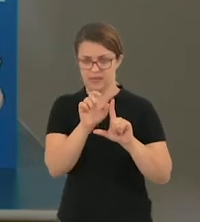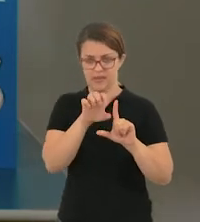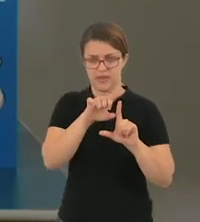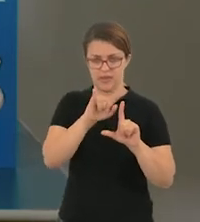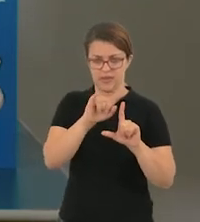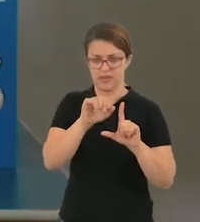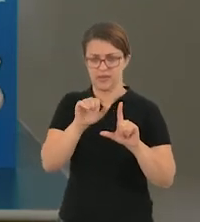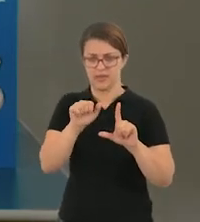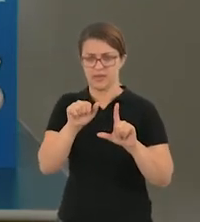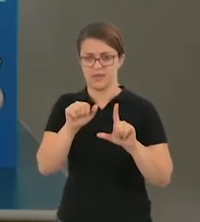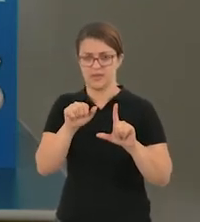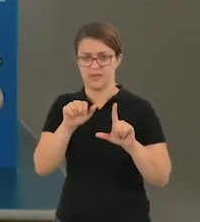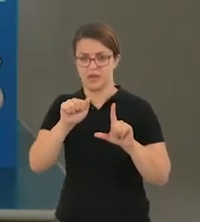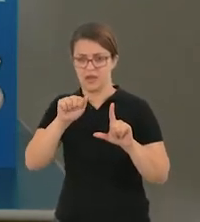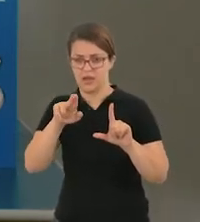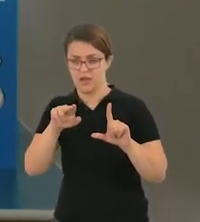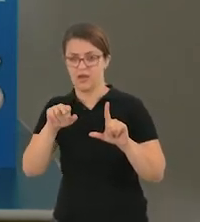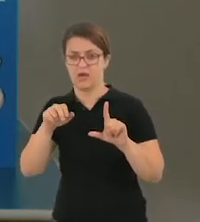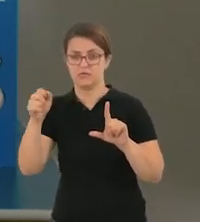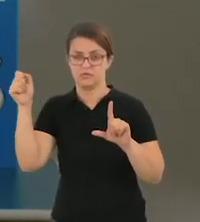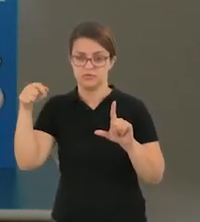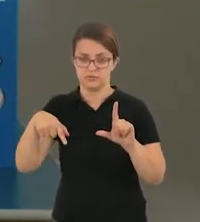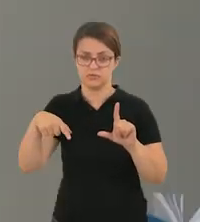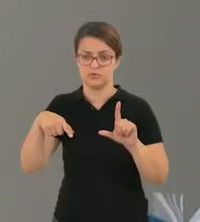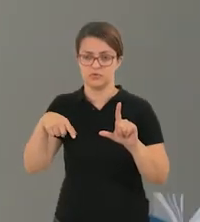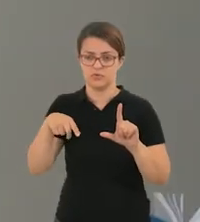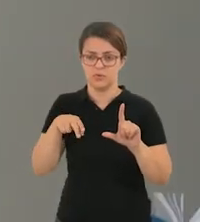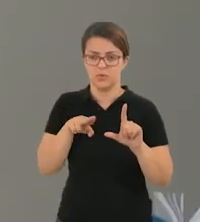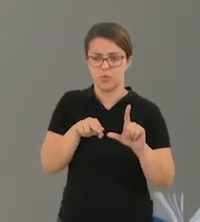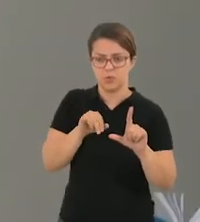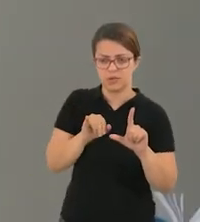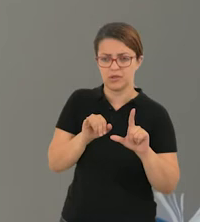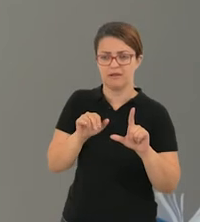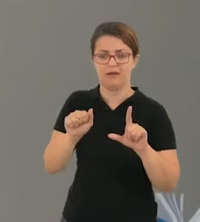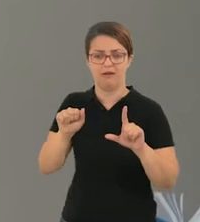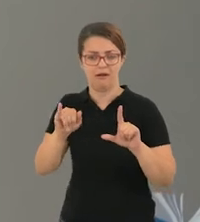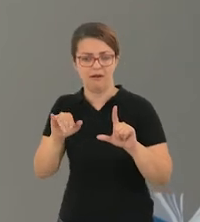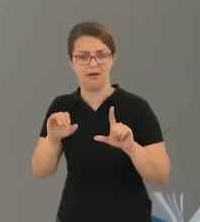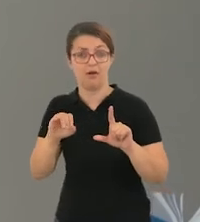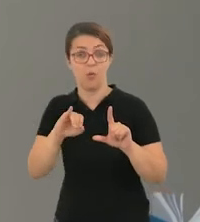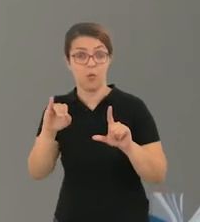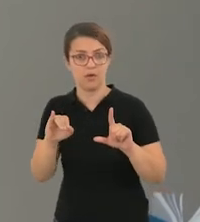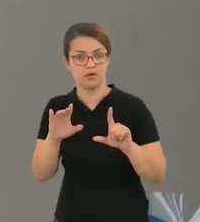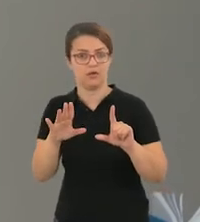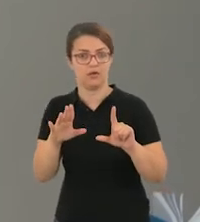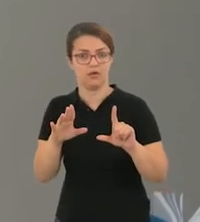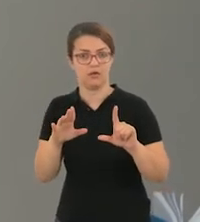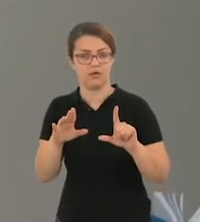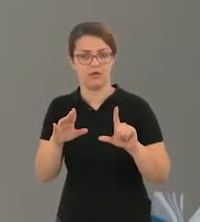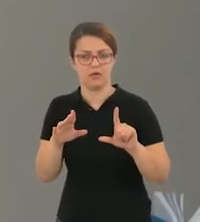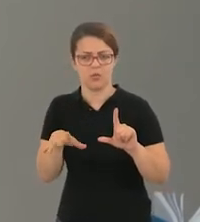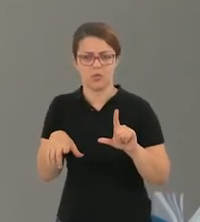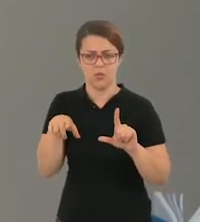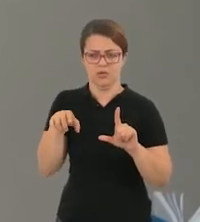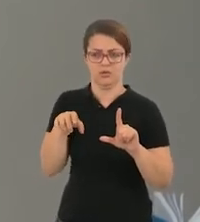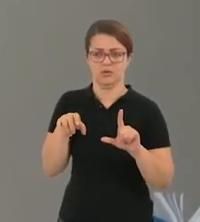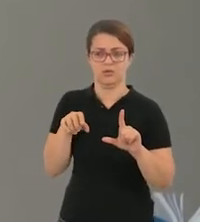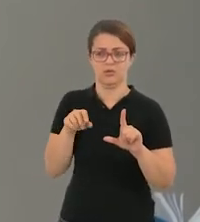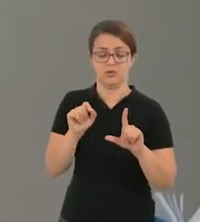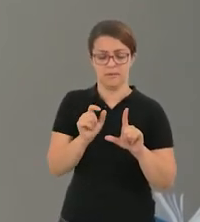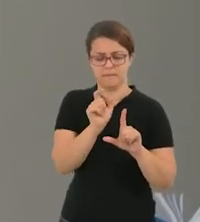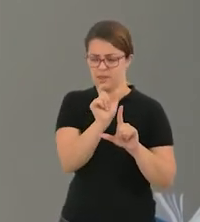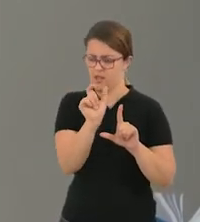Ei, ao, ioiô, ui, ai e oi. E vocês irão registrar no caderno quais dessas